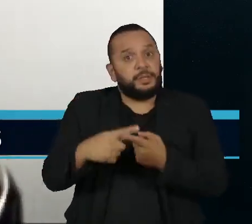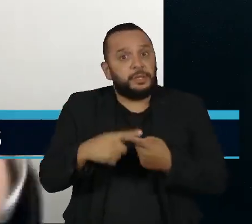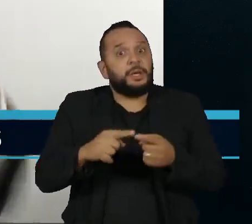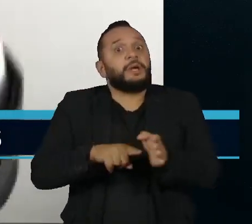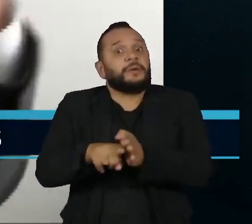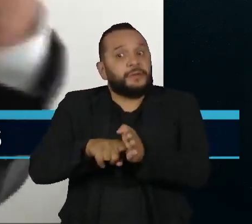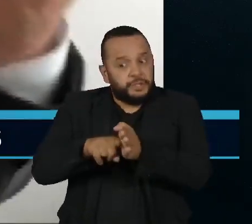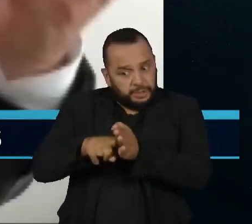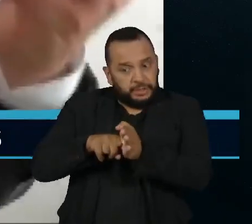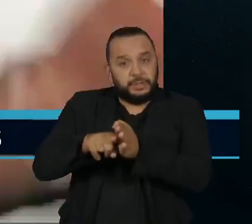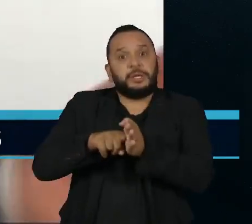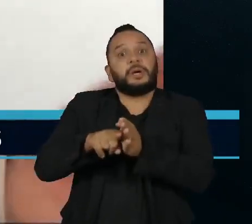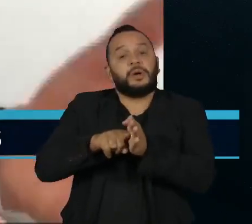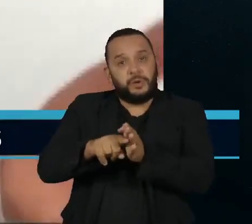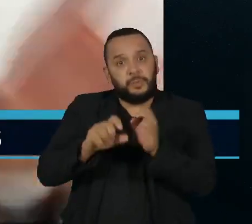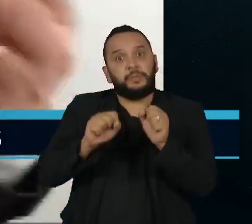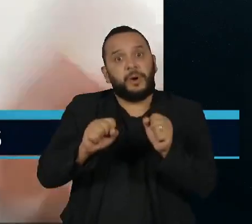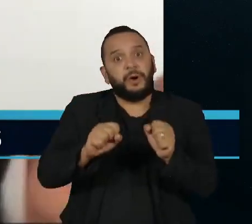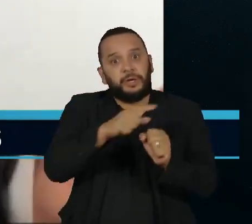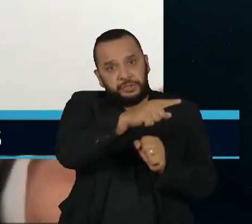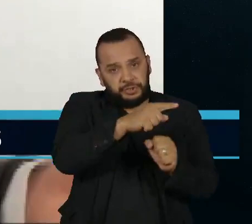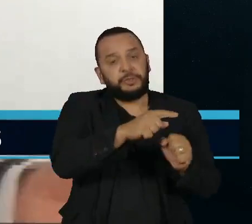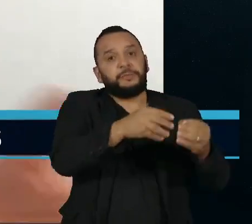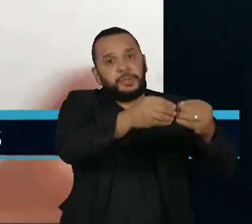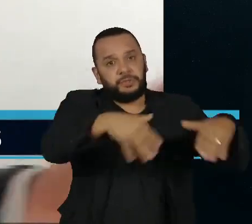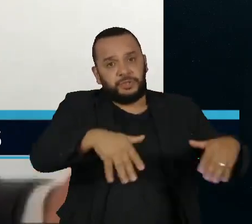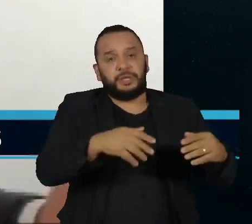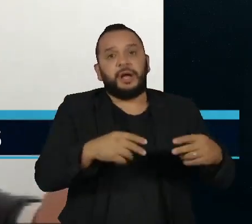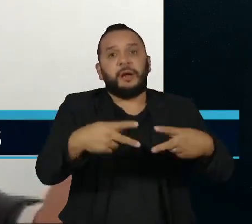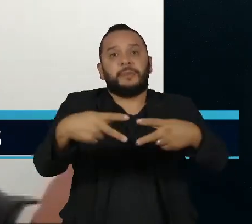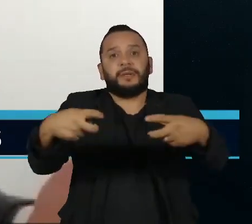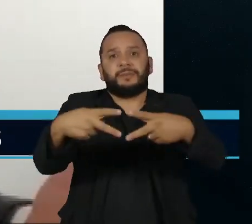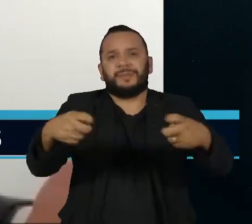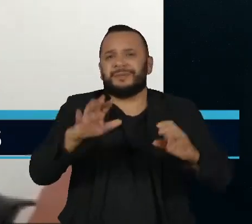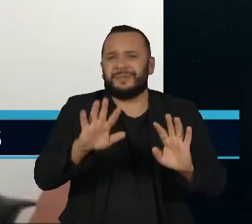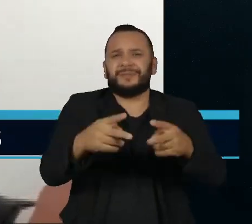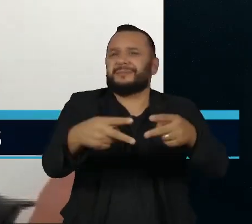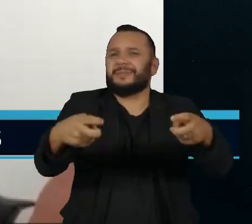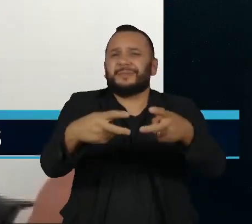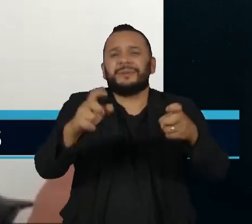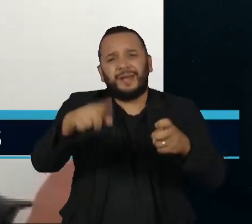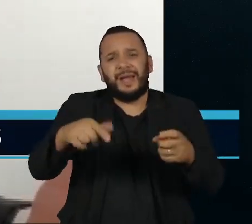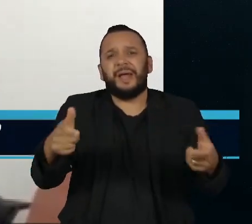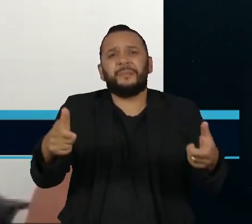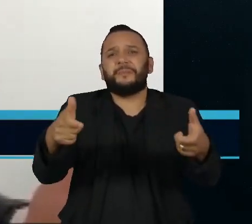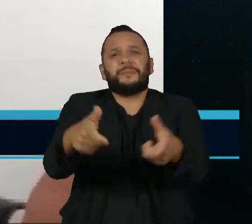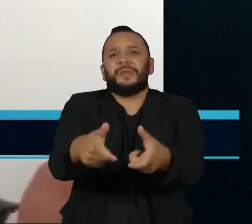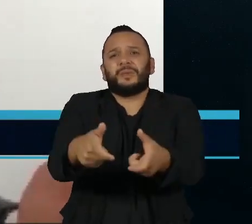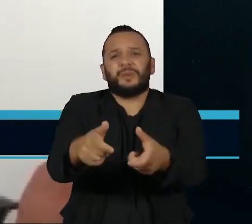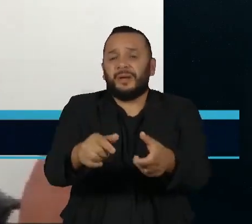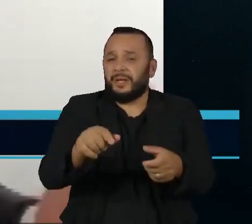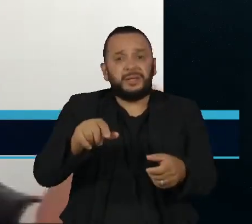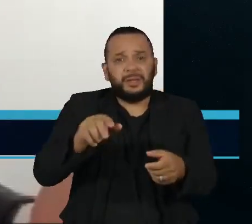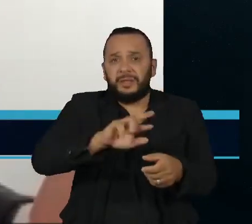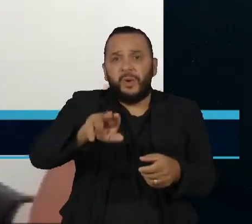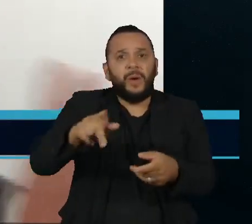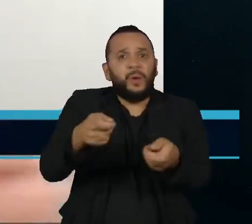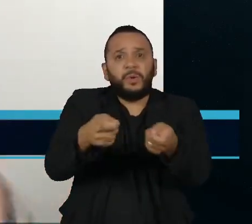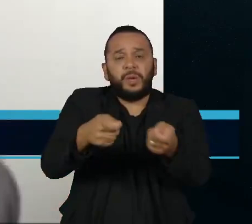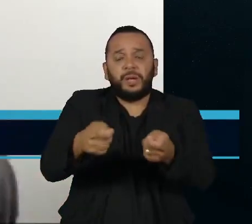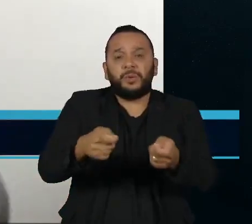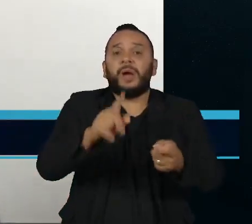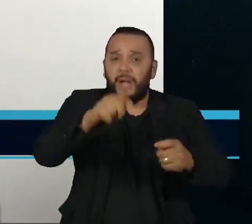poderia ir para a Petrobras. A Petrobras é minoritária, ela não é controladora. Controladora é a Odebrecht.